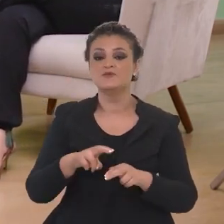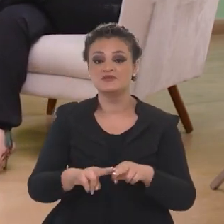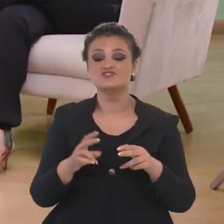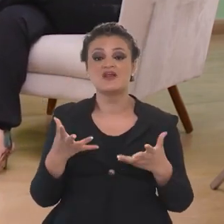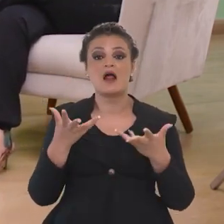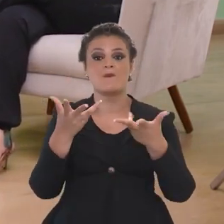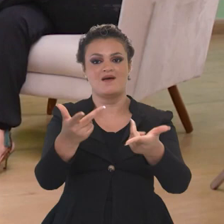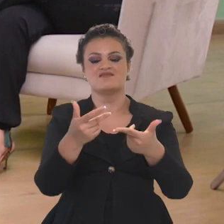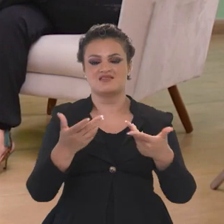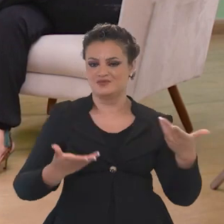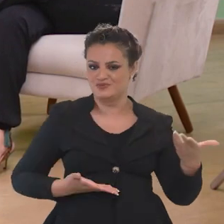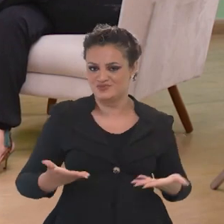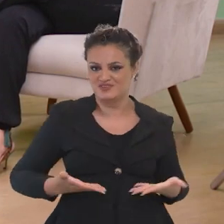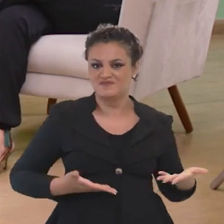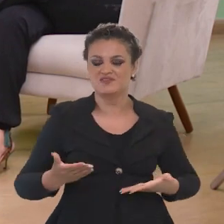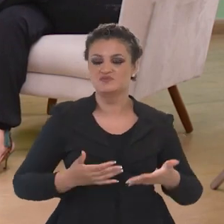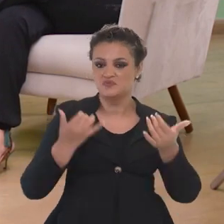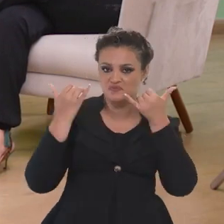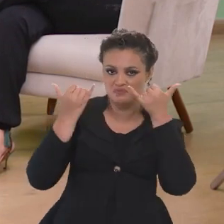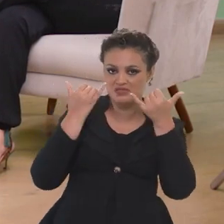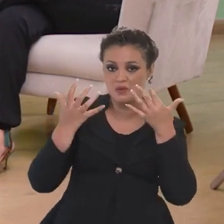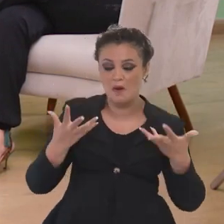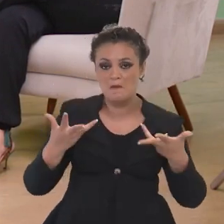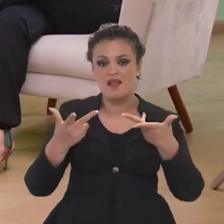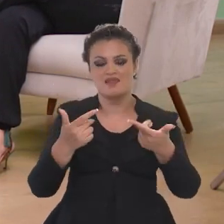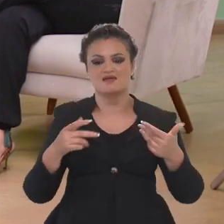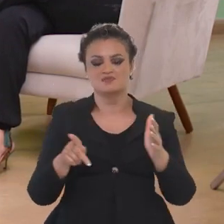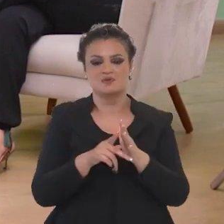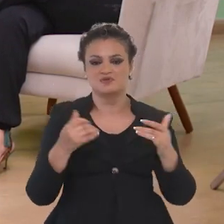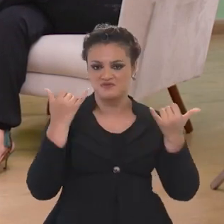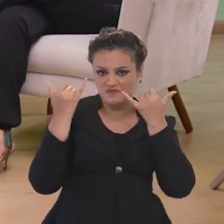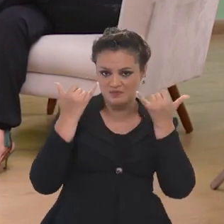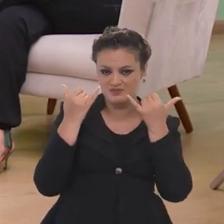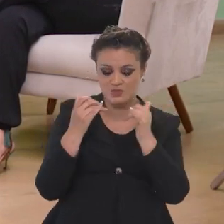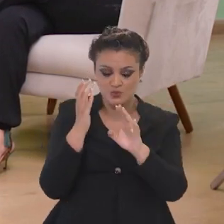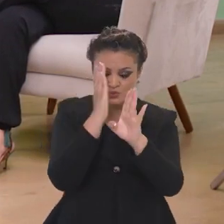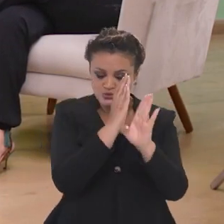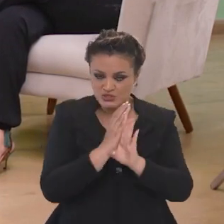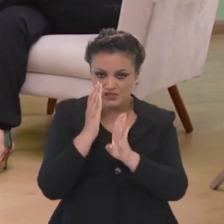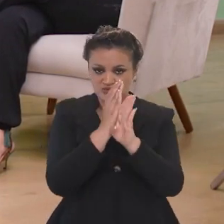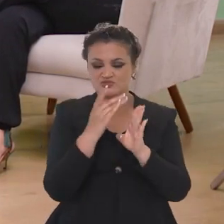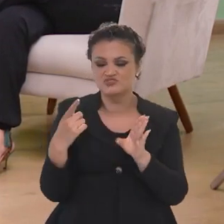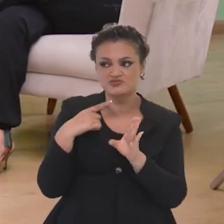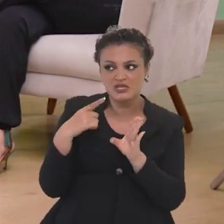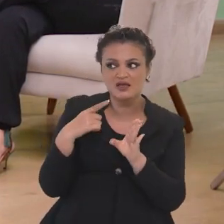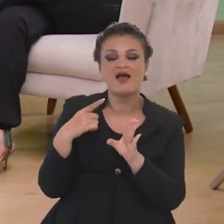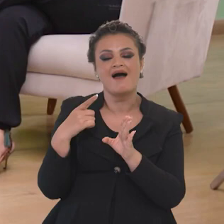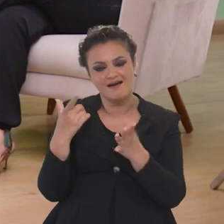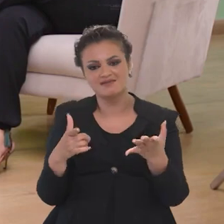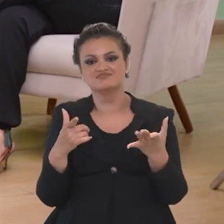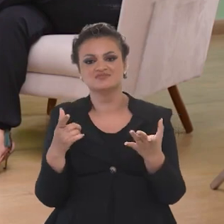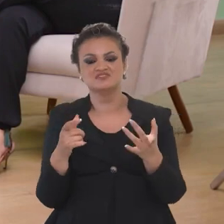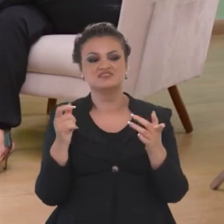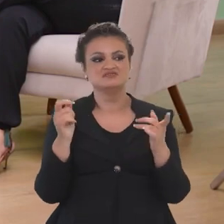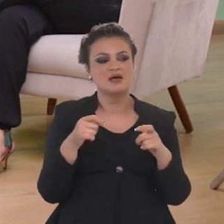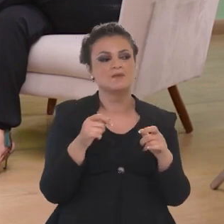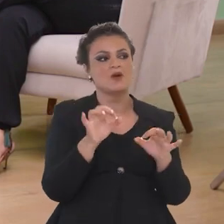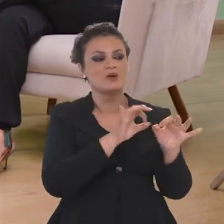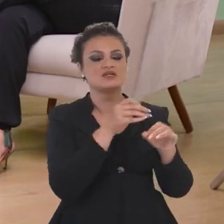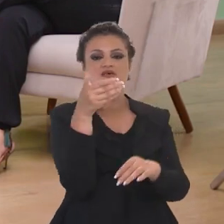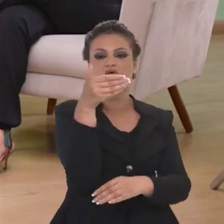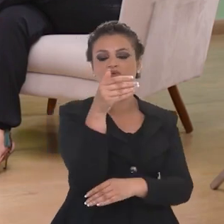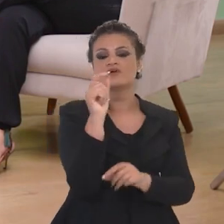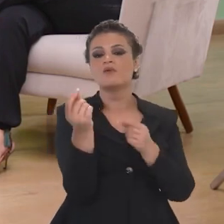da qualidade do serviço, né? Por isso que a informação, a qualidade da informação, o diagnóstico que você vai fazer ajuda o empresário que abre uma